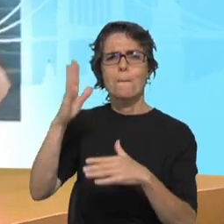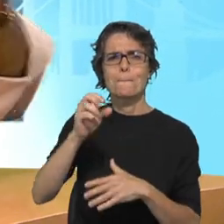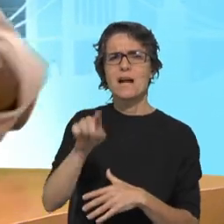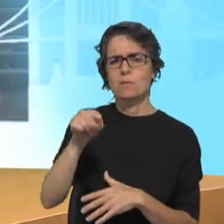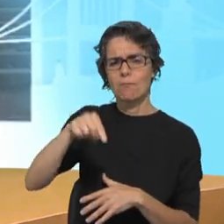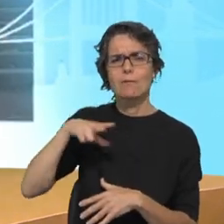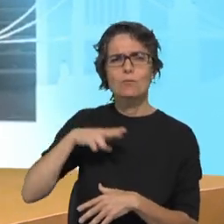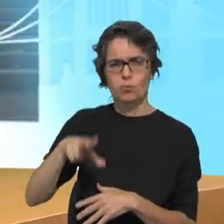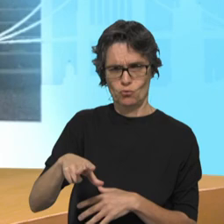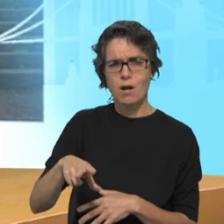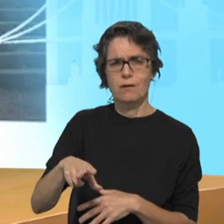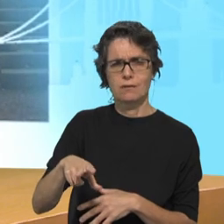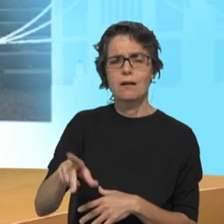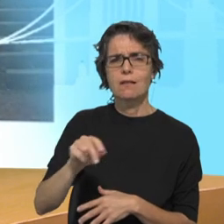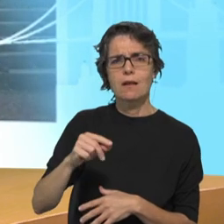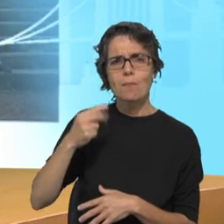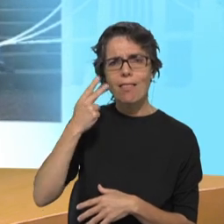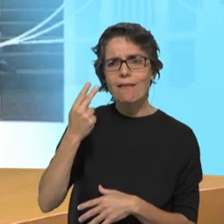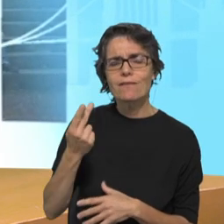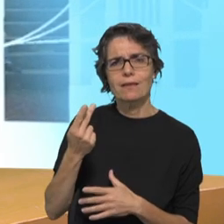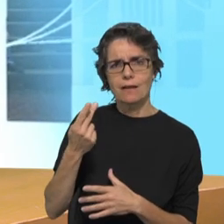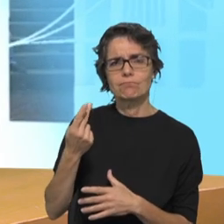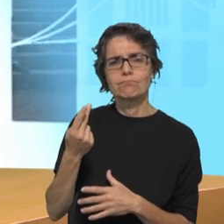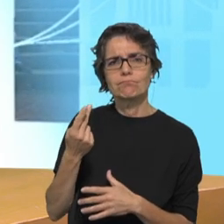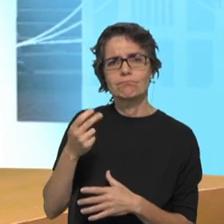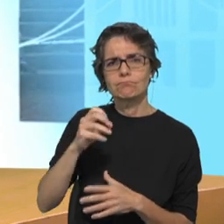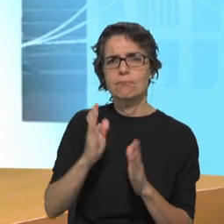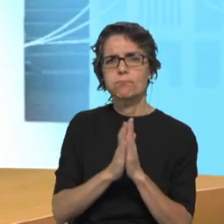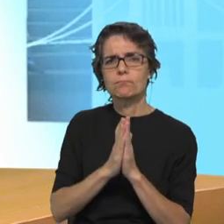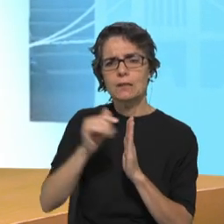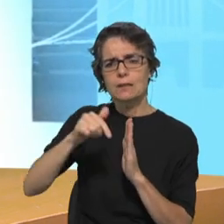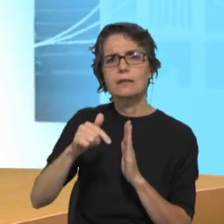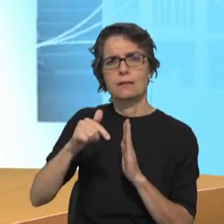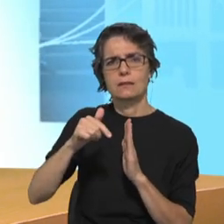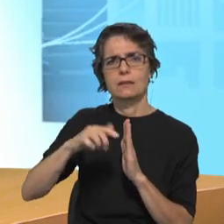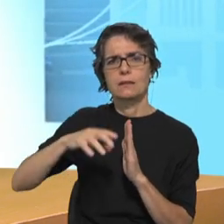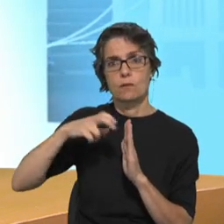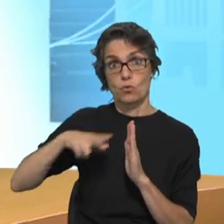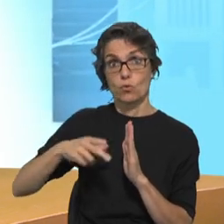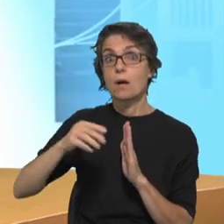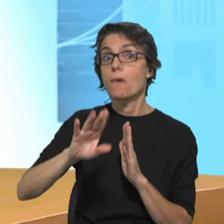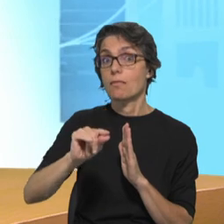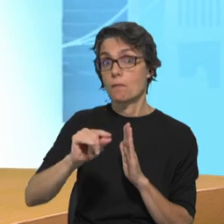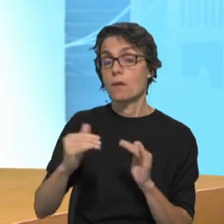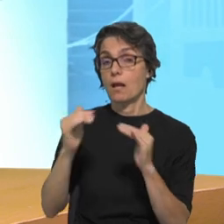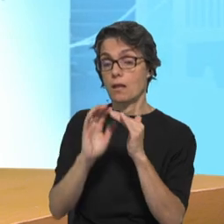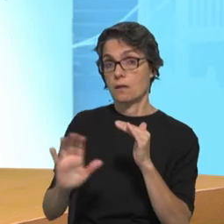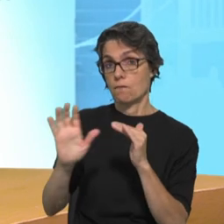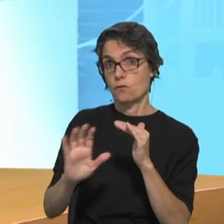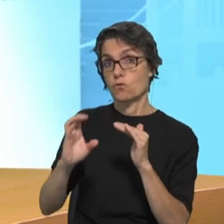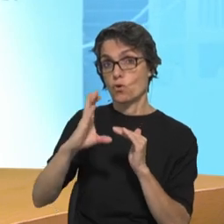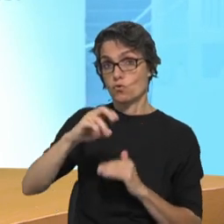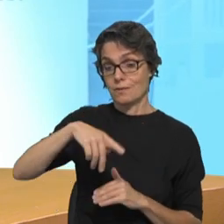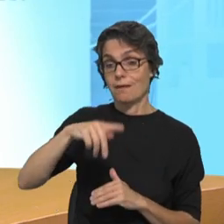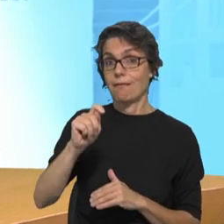está inserido na vida e no tecido das nossas dioceses em Portugal mas é igualmente a nível nacional uma